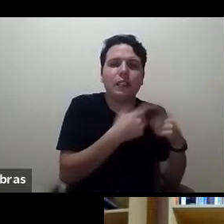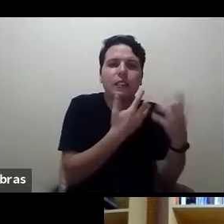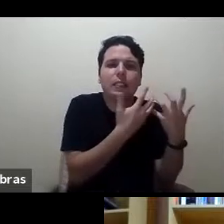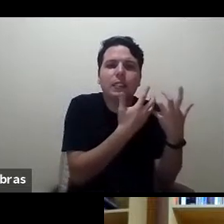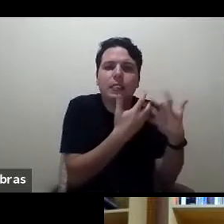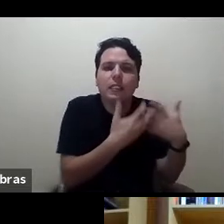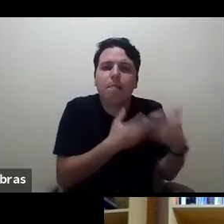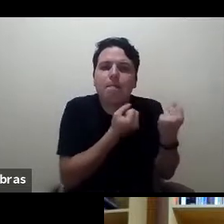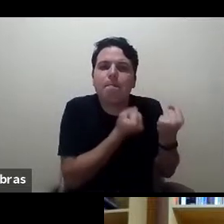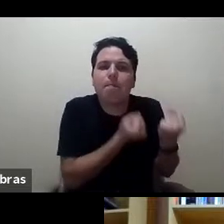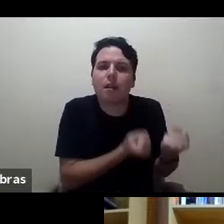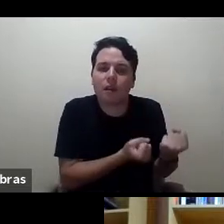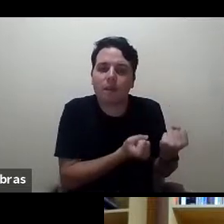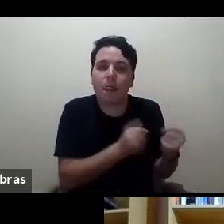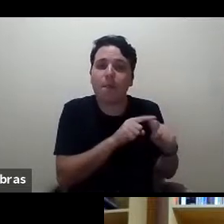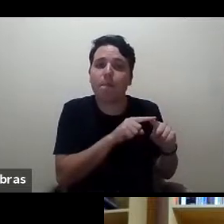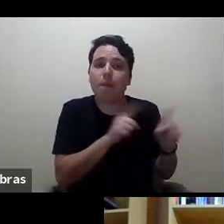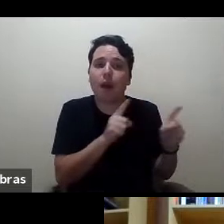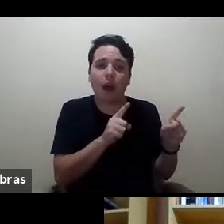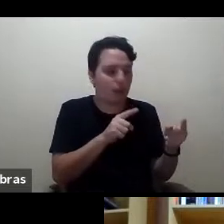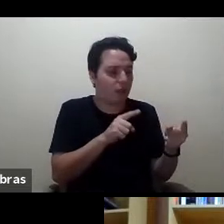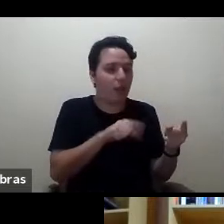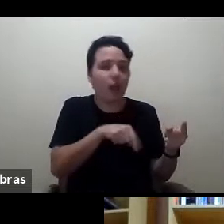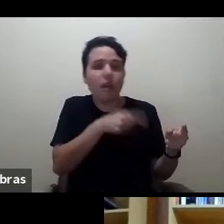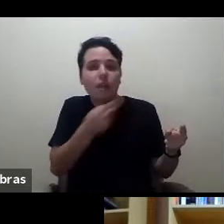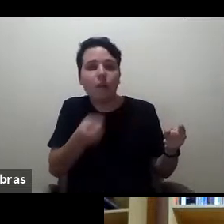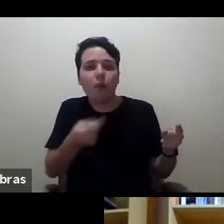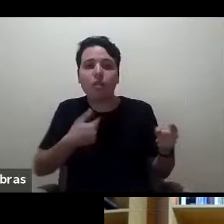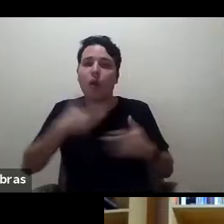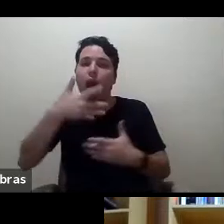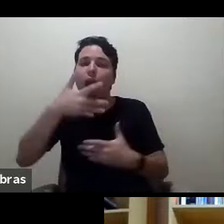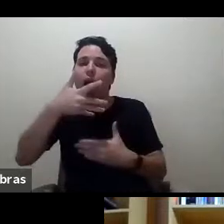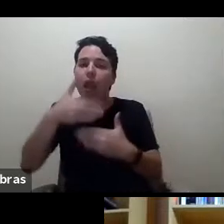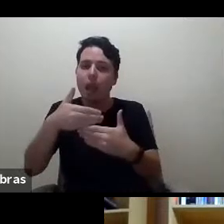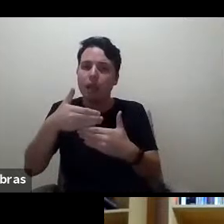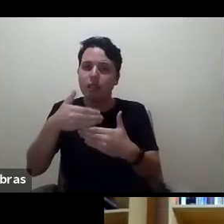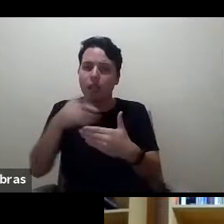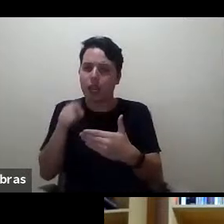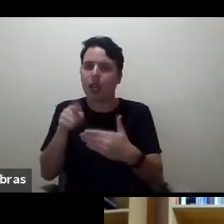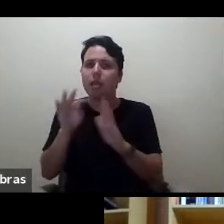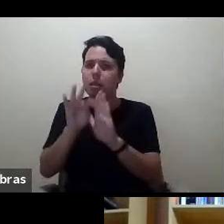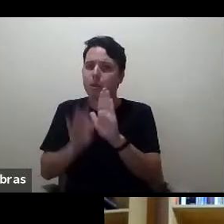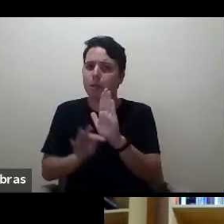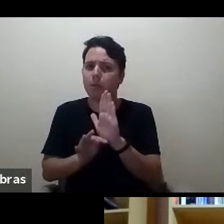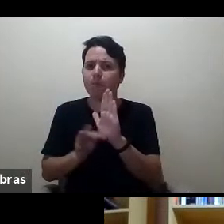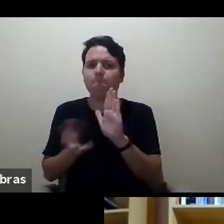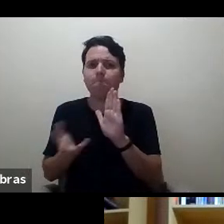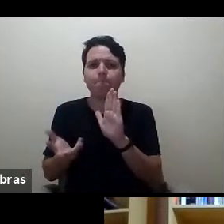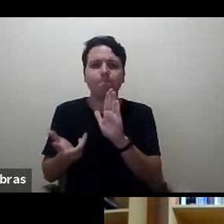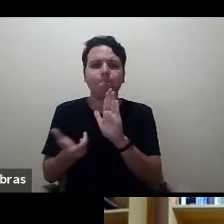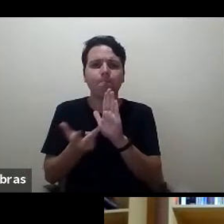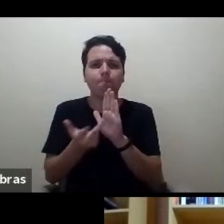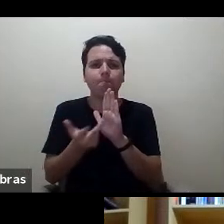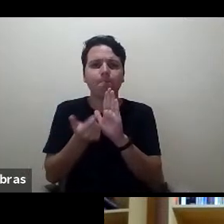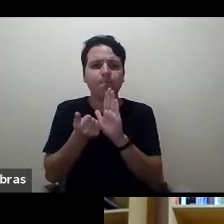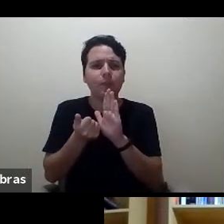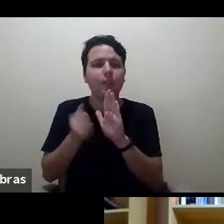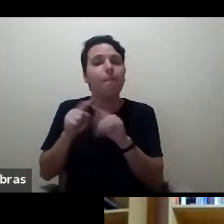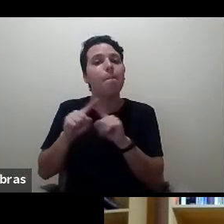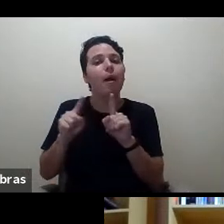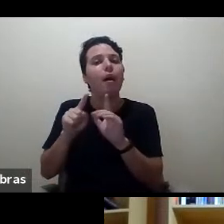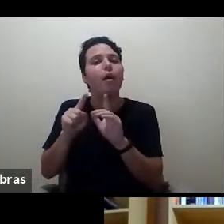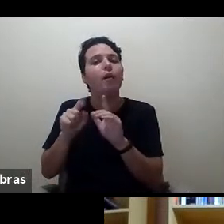Após ler uma resenha desse livro, muito bem escrita e com uma escrita mais leve,